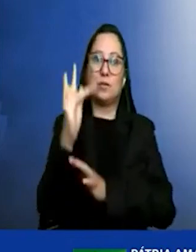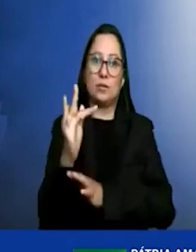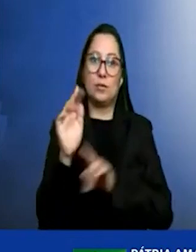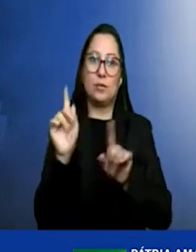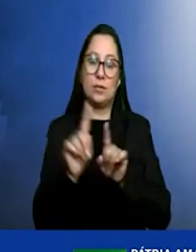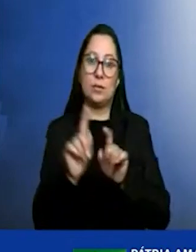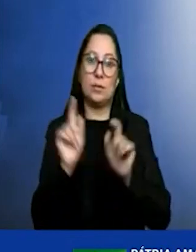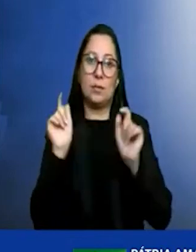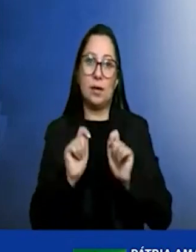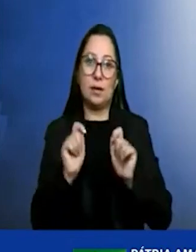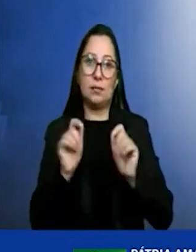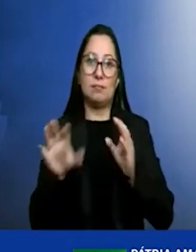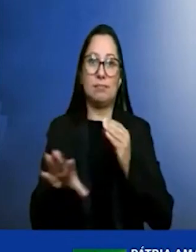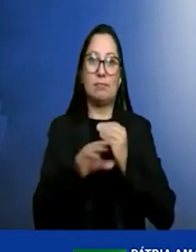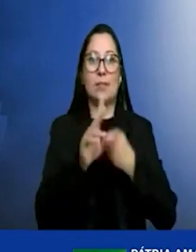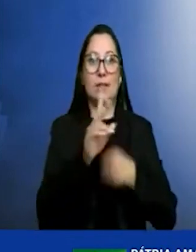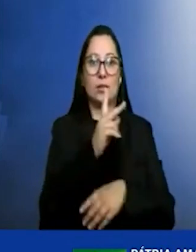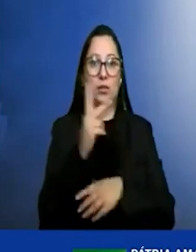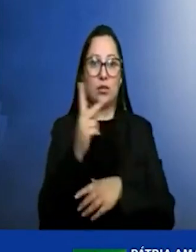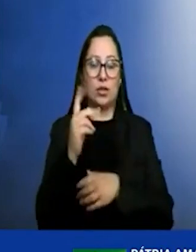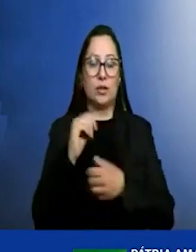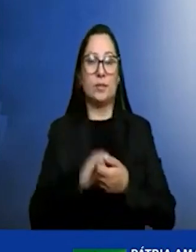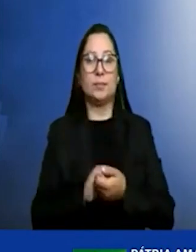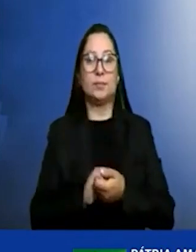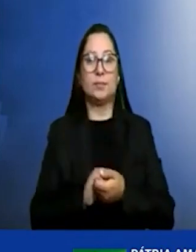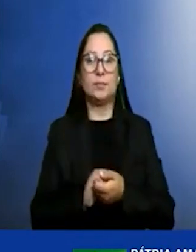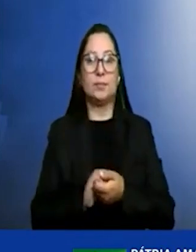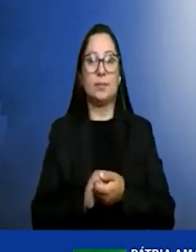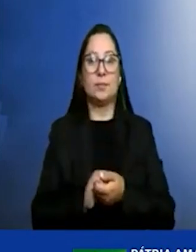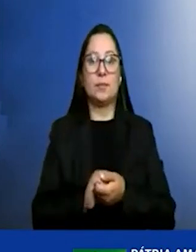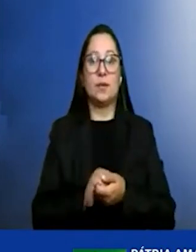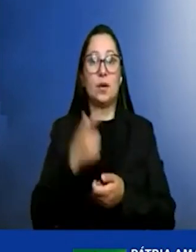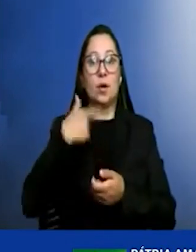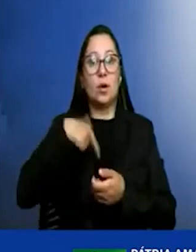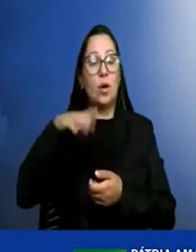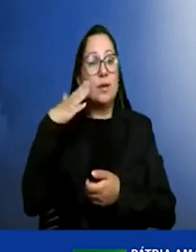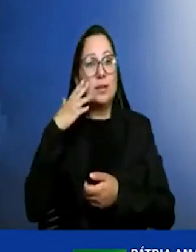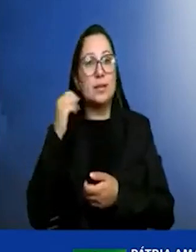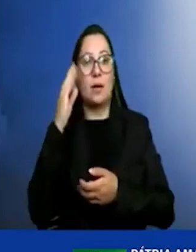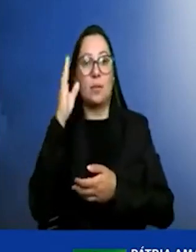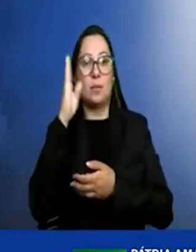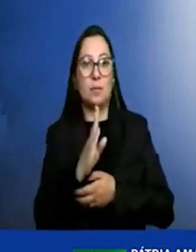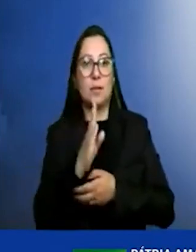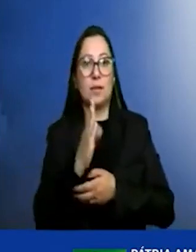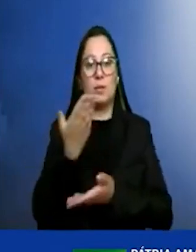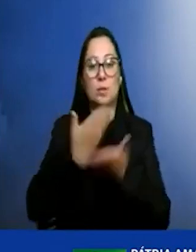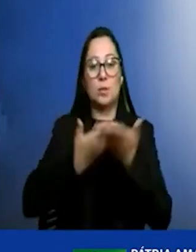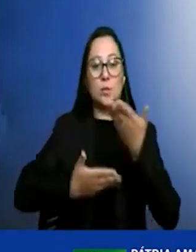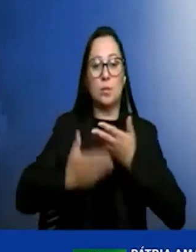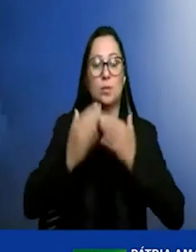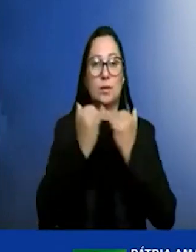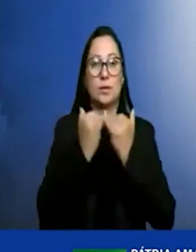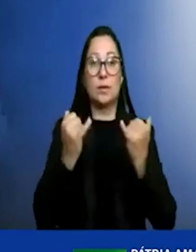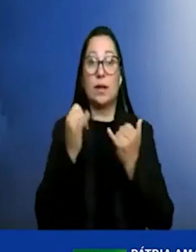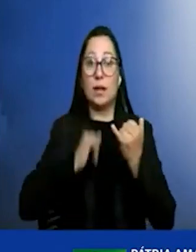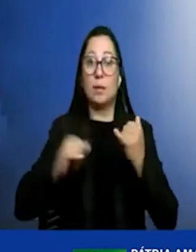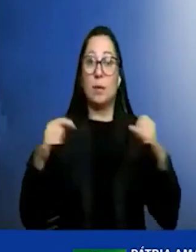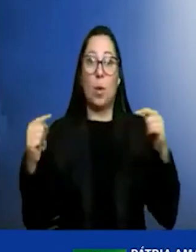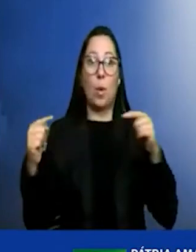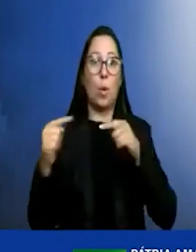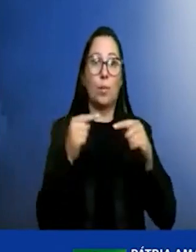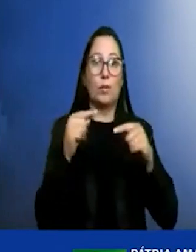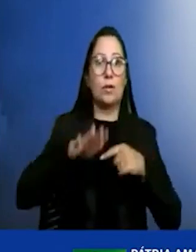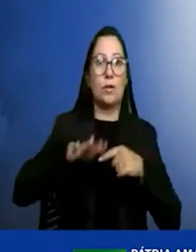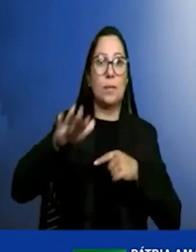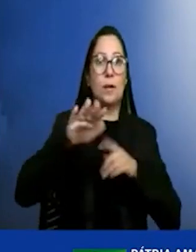inclui hidrogênio a gente entende que no Brasil as tecnologias vão conviver isso é importante para a competitividade de mercado mas a